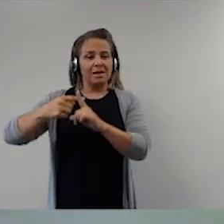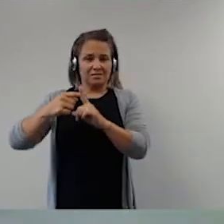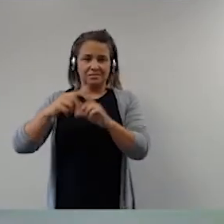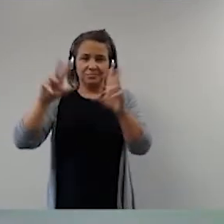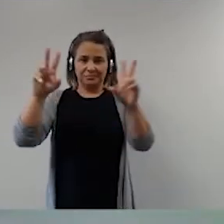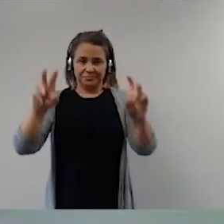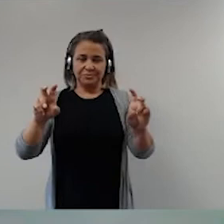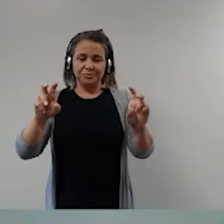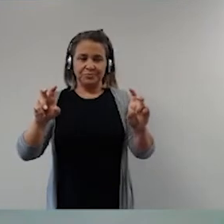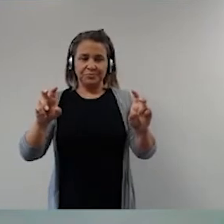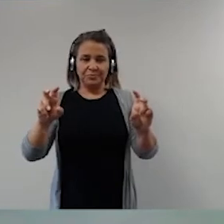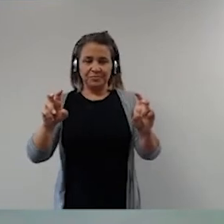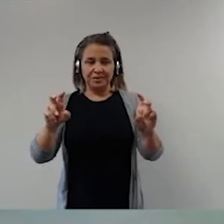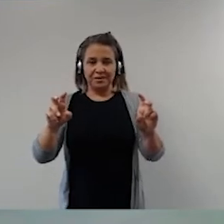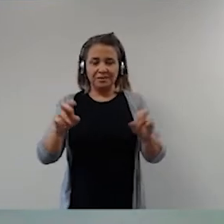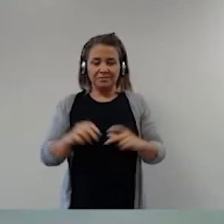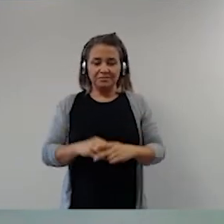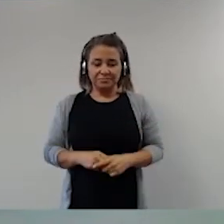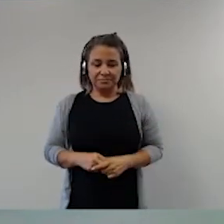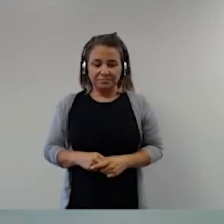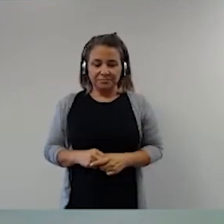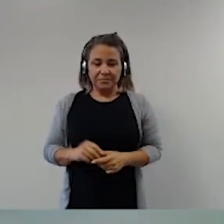E aquela